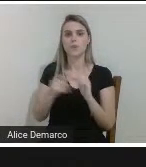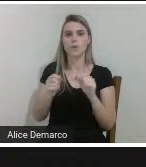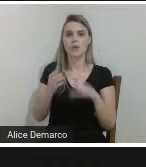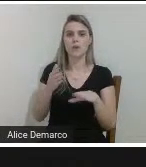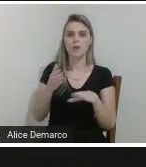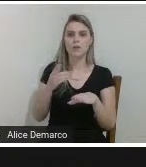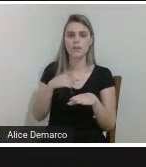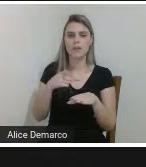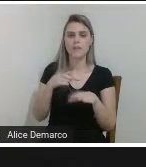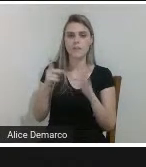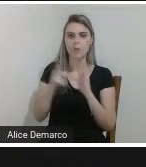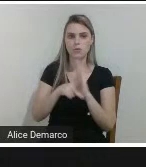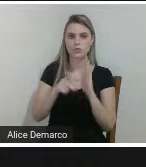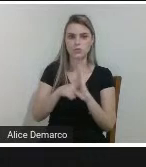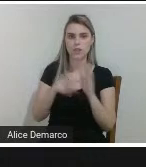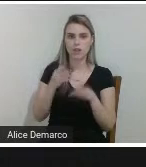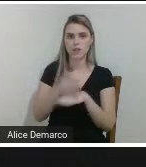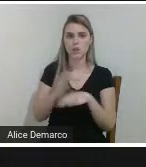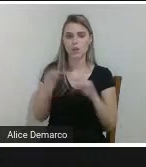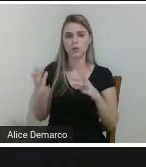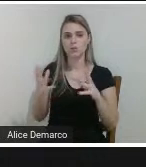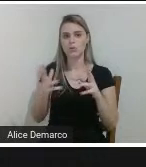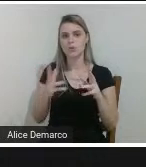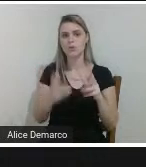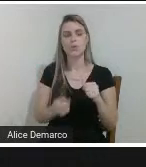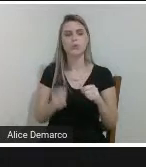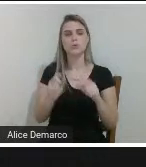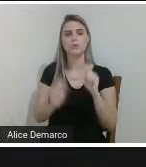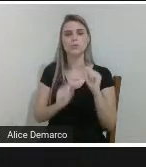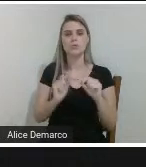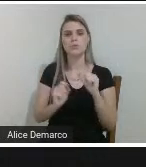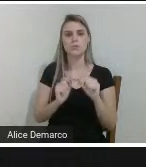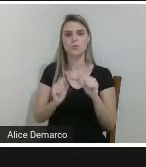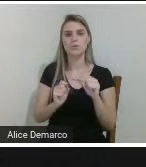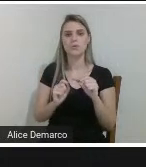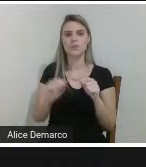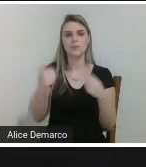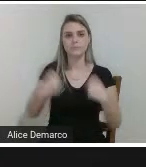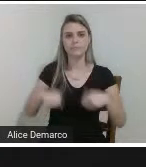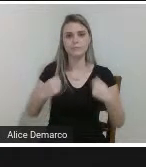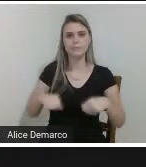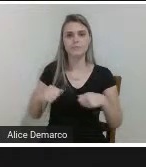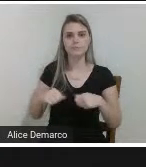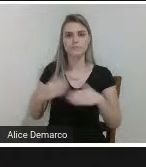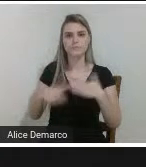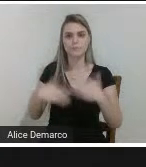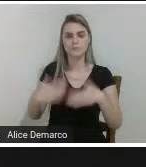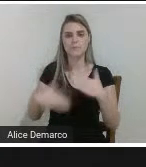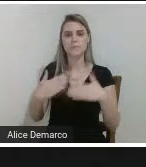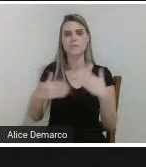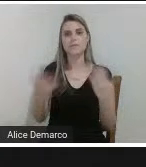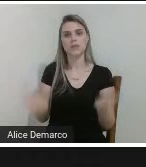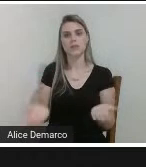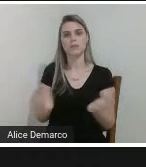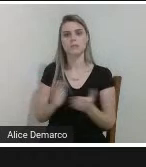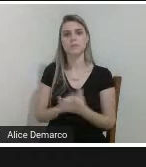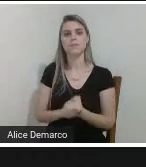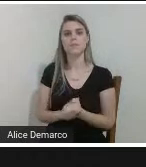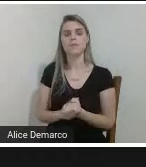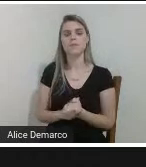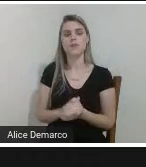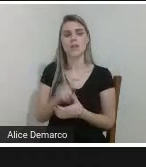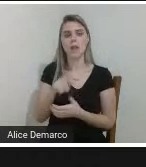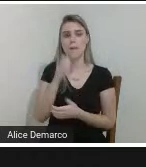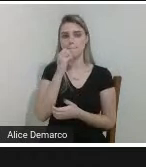projetos todas as questões que foram necessárias para esse desenvolvimento então é bom